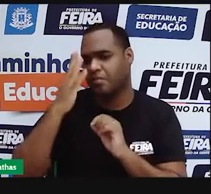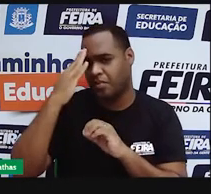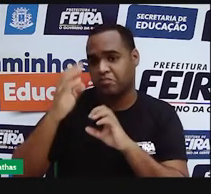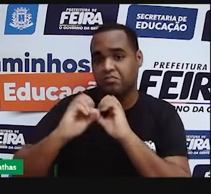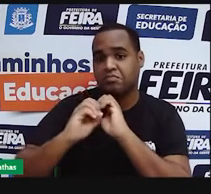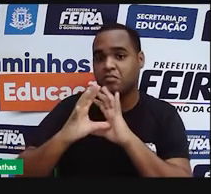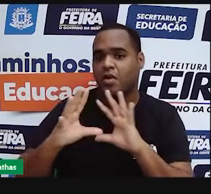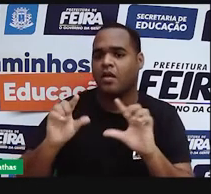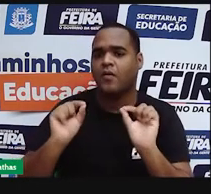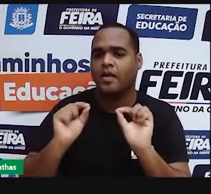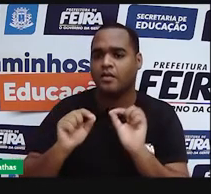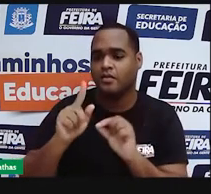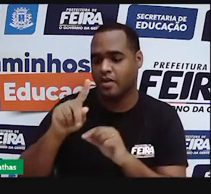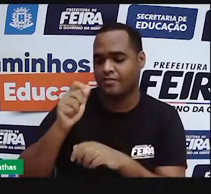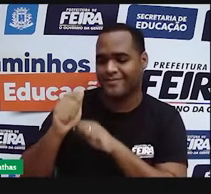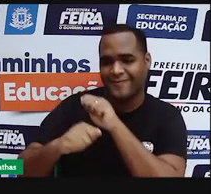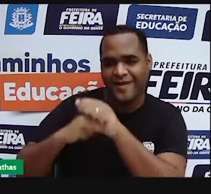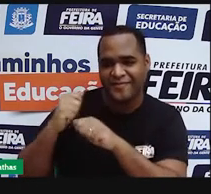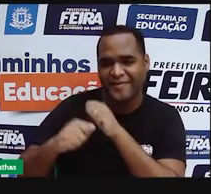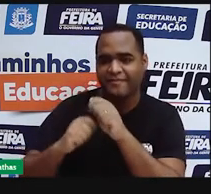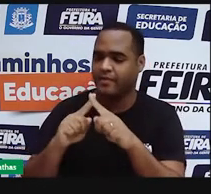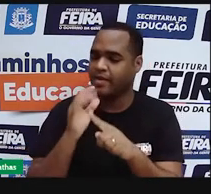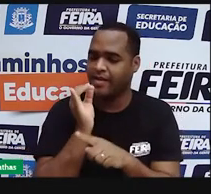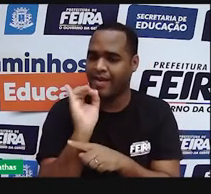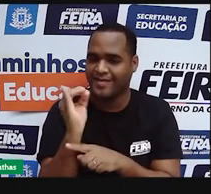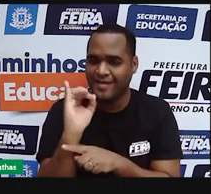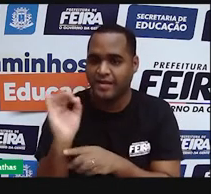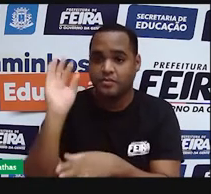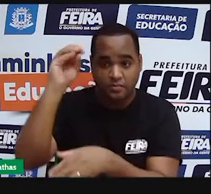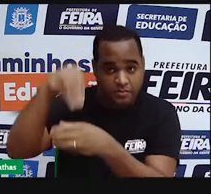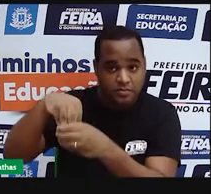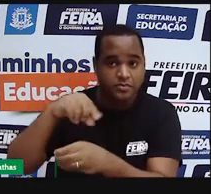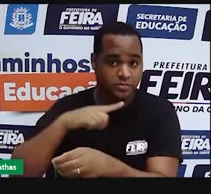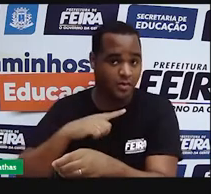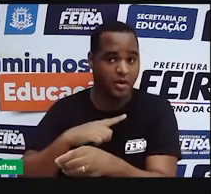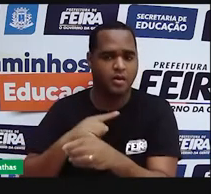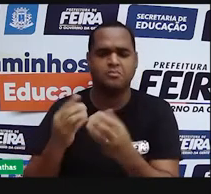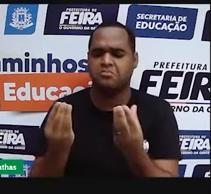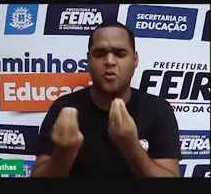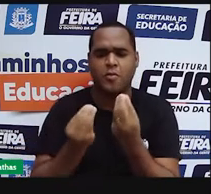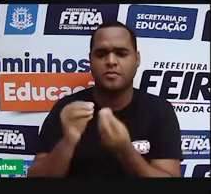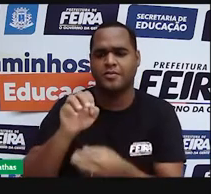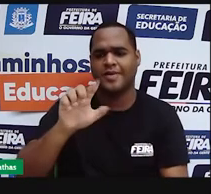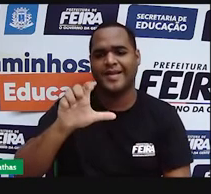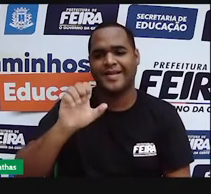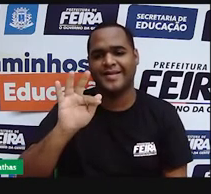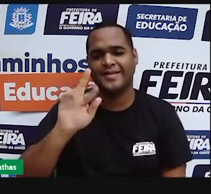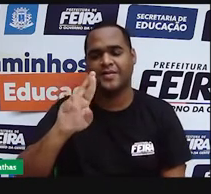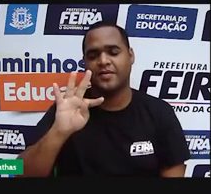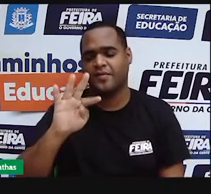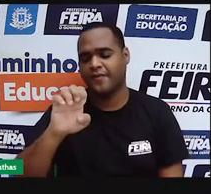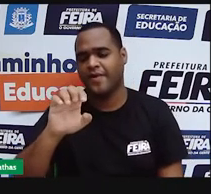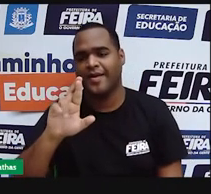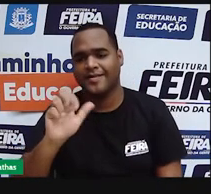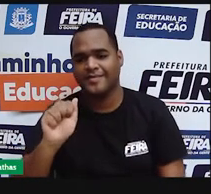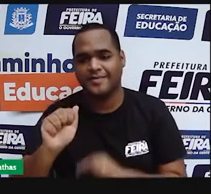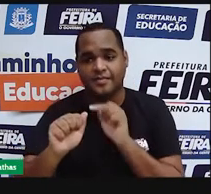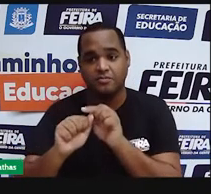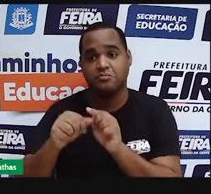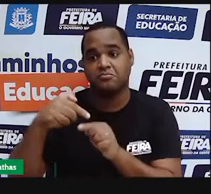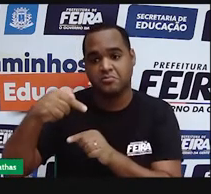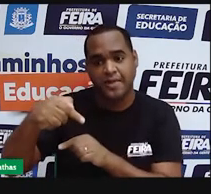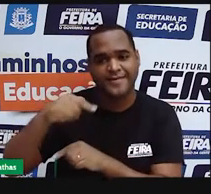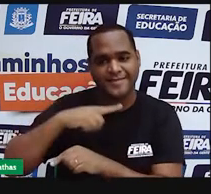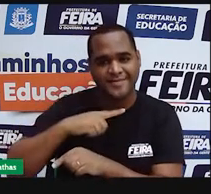possui camadas eletrônicas nessa eletrosfera. Hoje a gente sabe que existem sete camadas